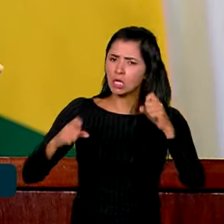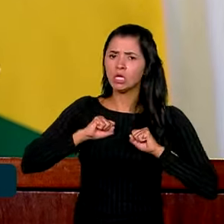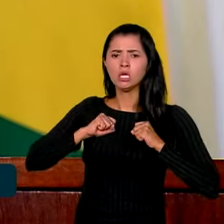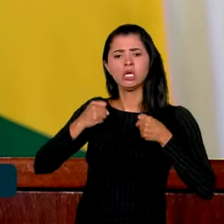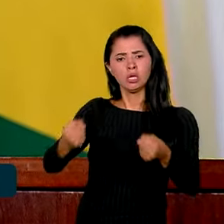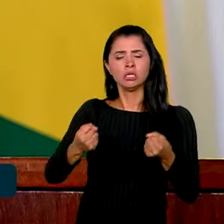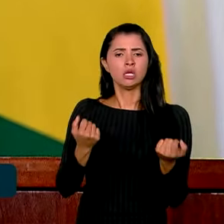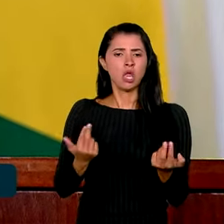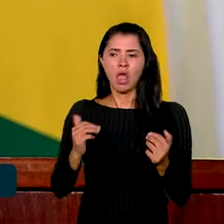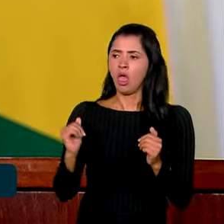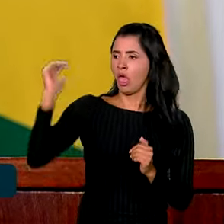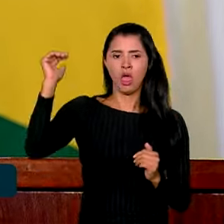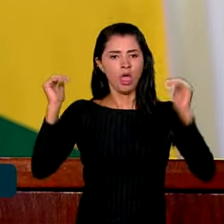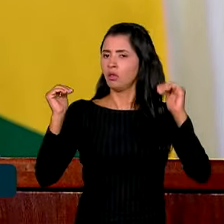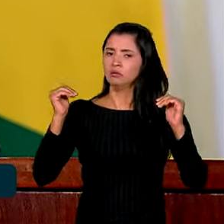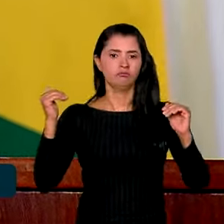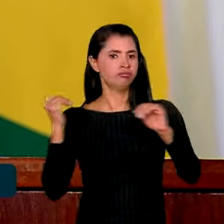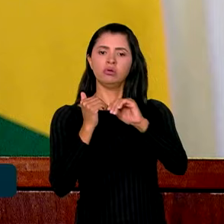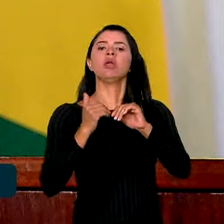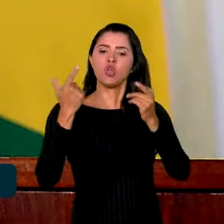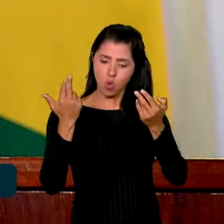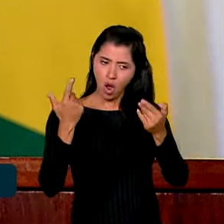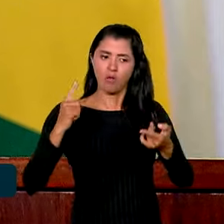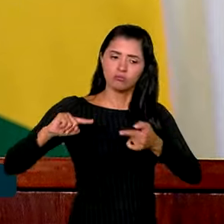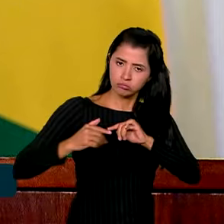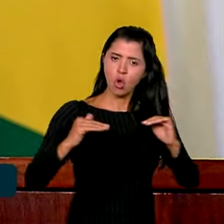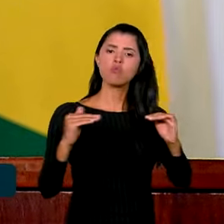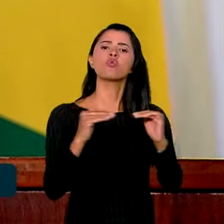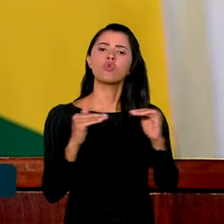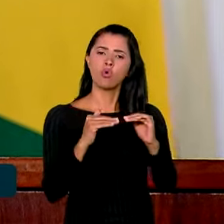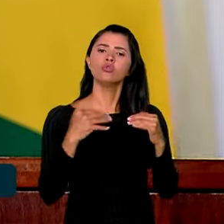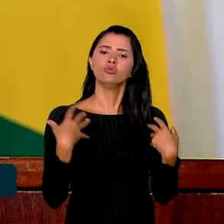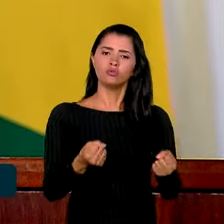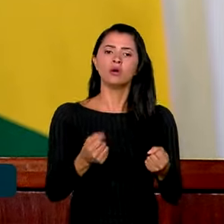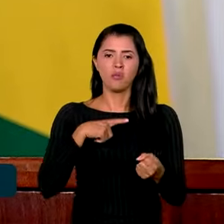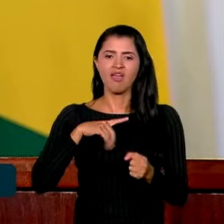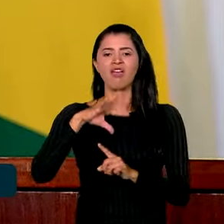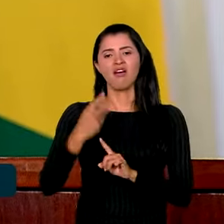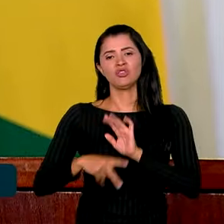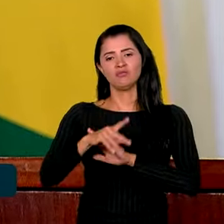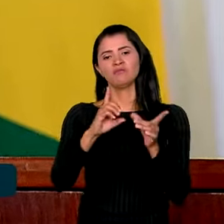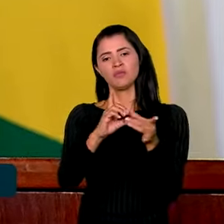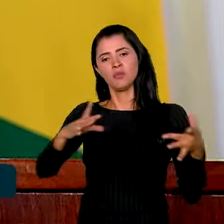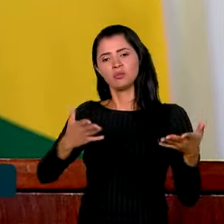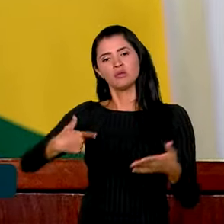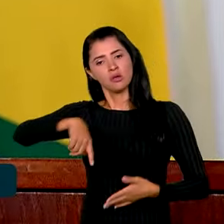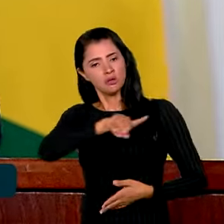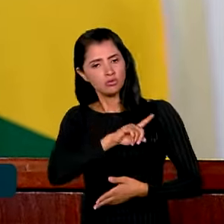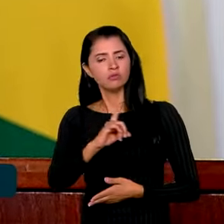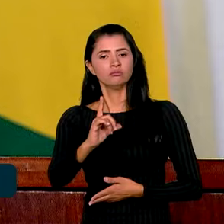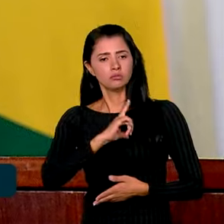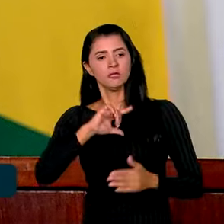supremacia de um sobre o outro, a gente tem que chegar a um acordo. Essa é a arte da democracia, é a gente